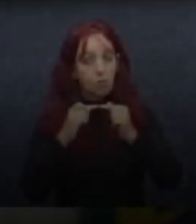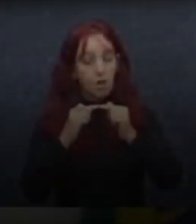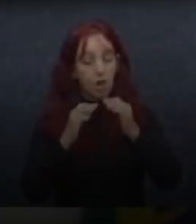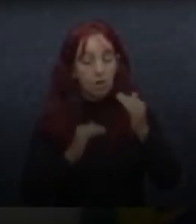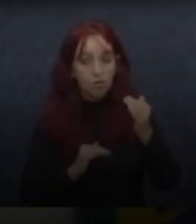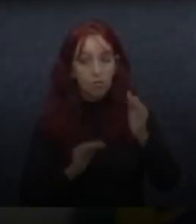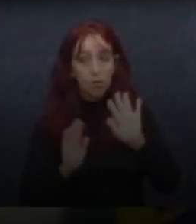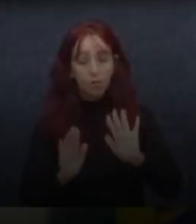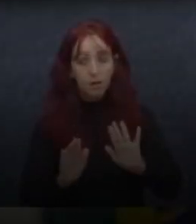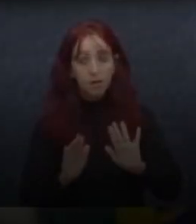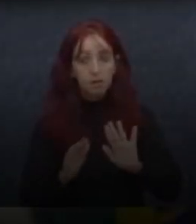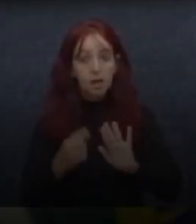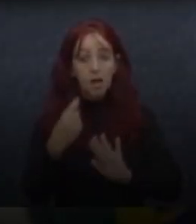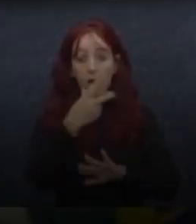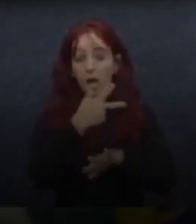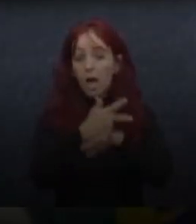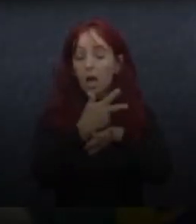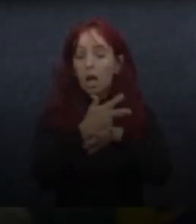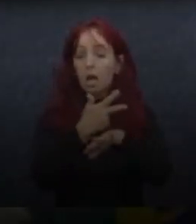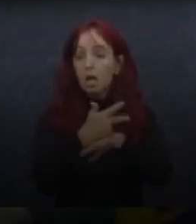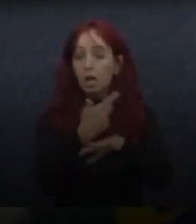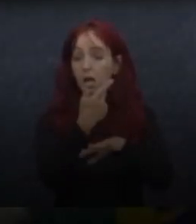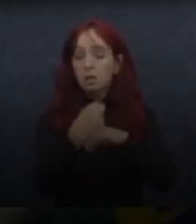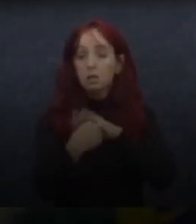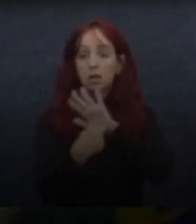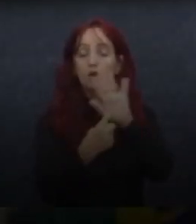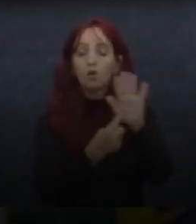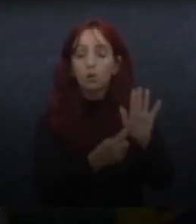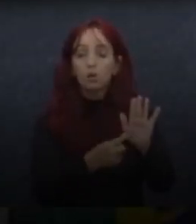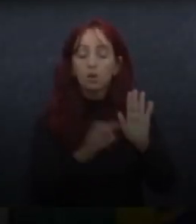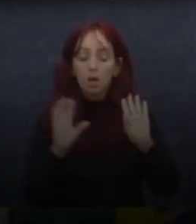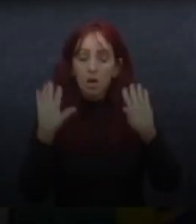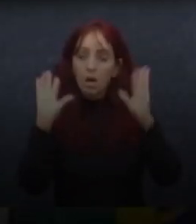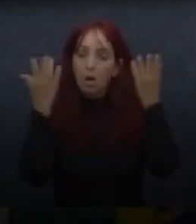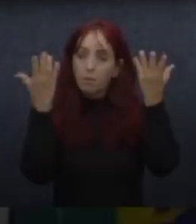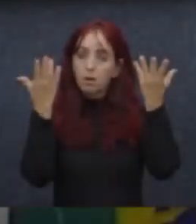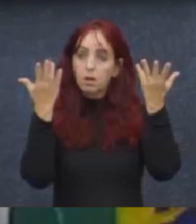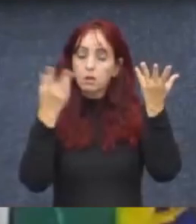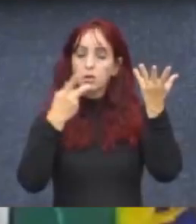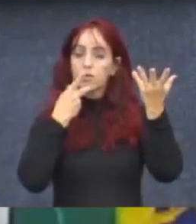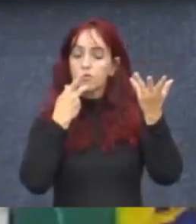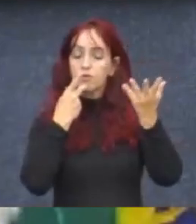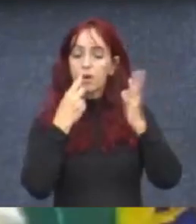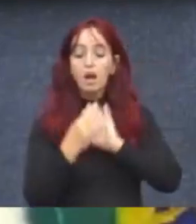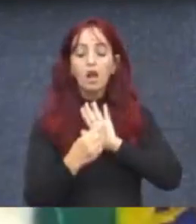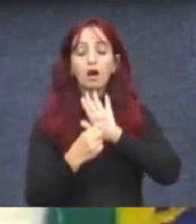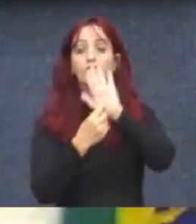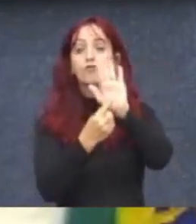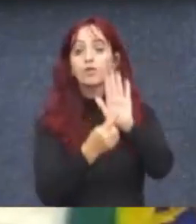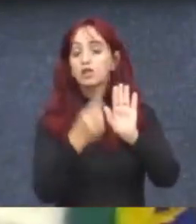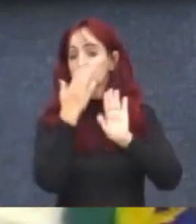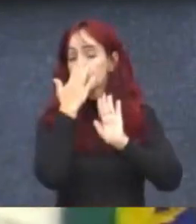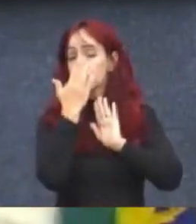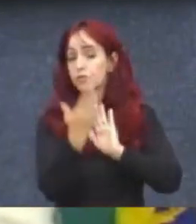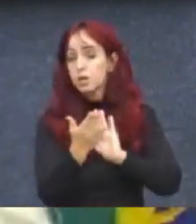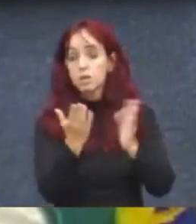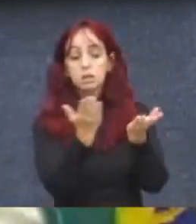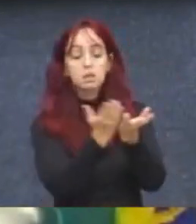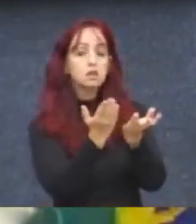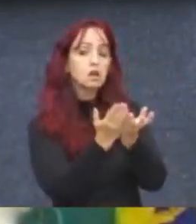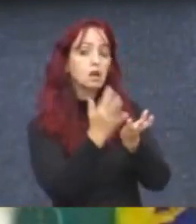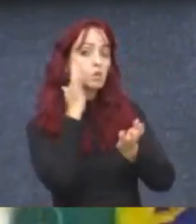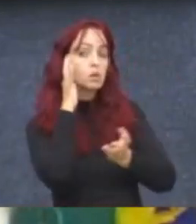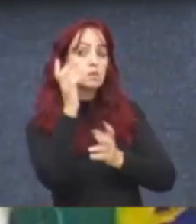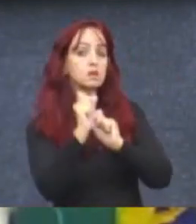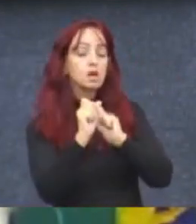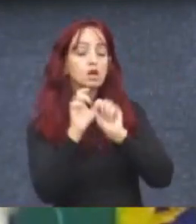Esta teria sido, e é uma homenagem, desde que vos falo à Frente Cristã, por imaginar que este não é um projeto